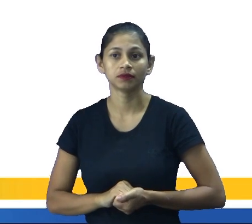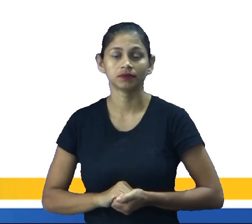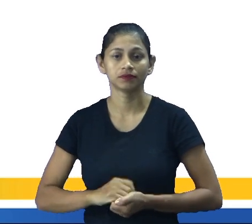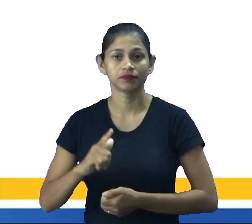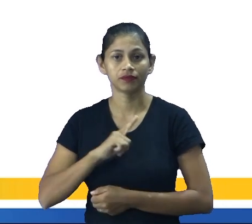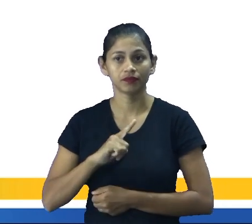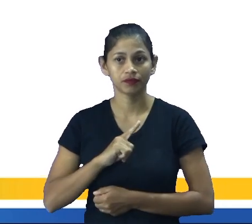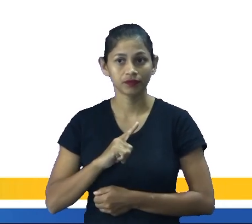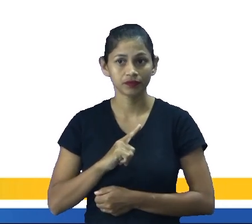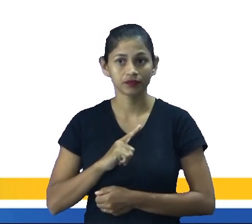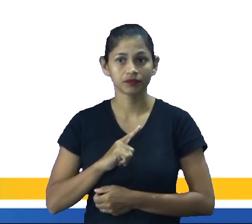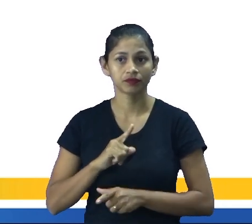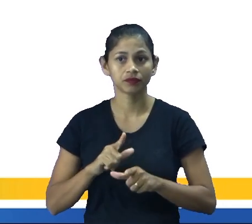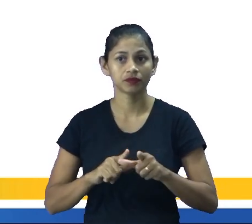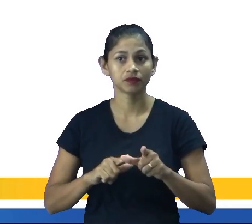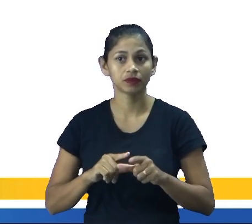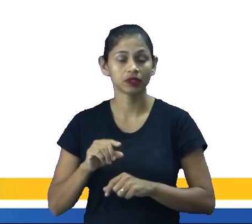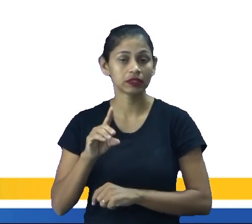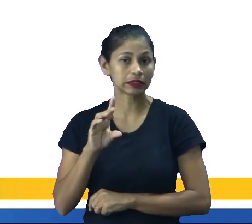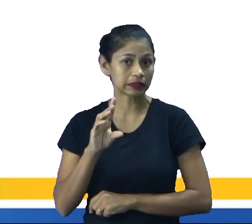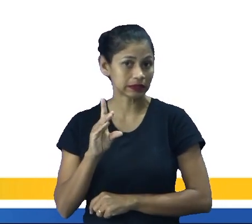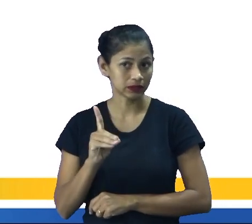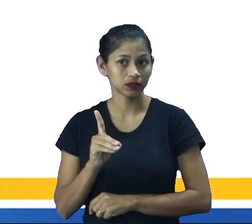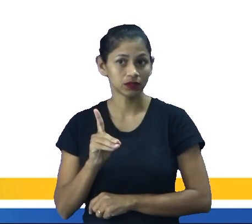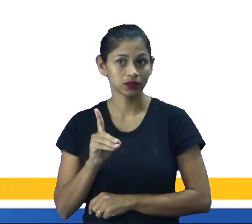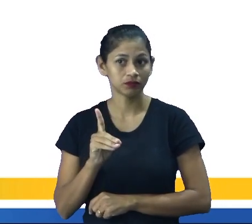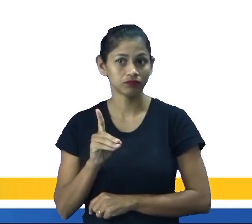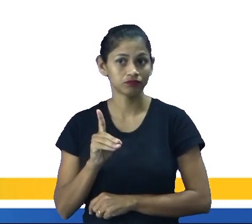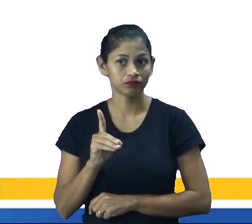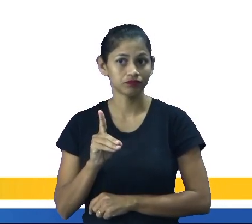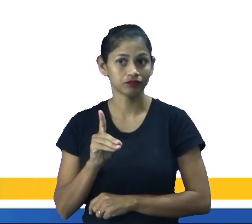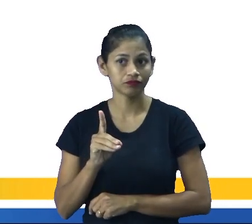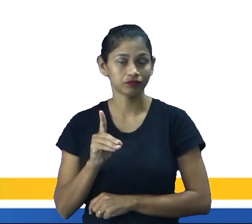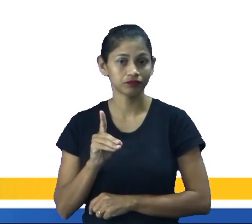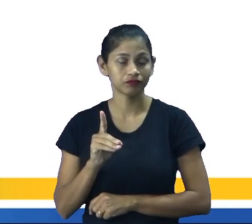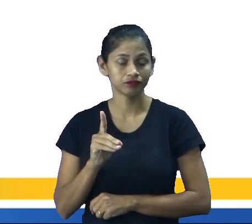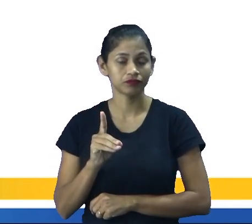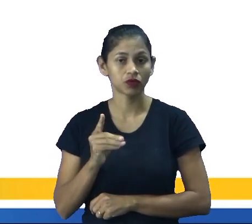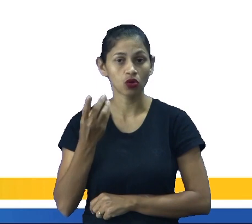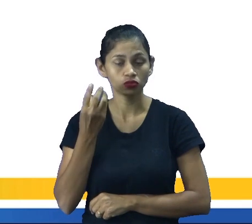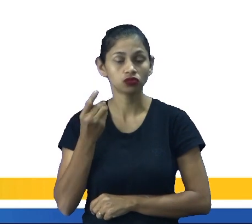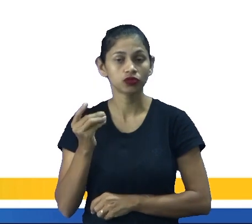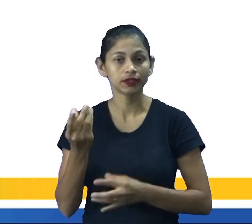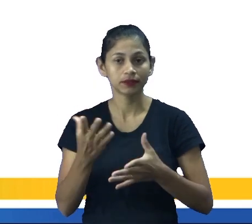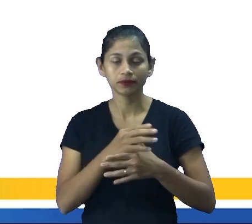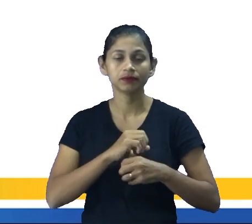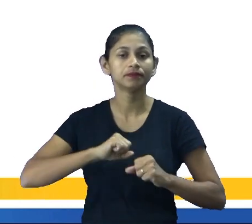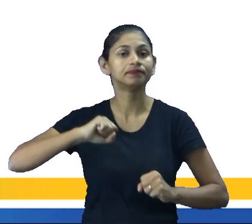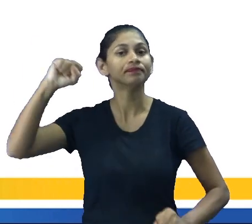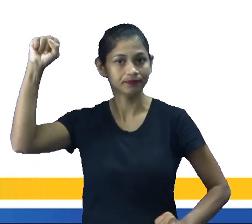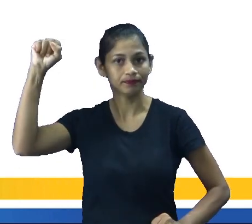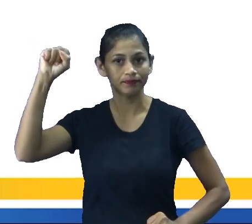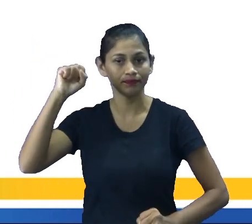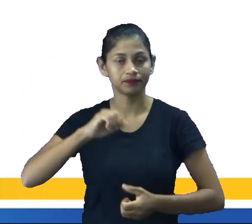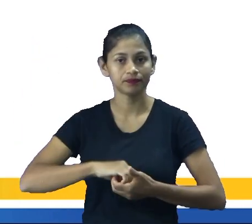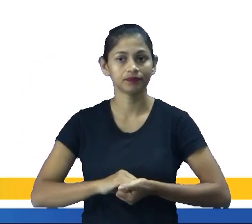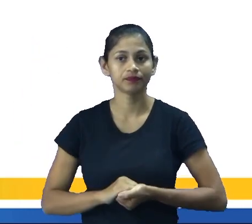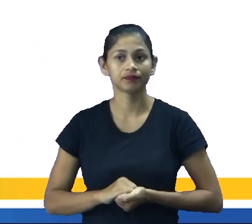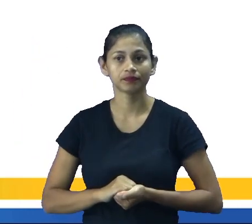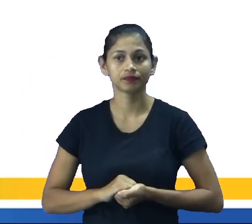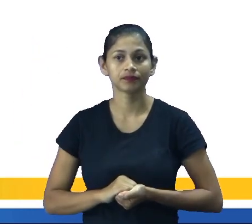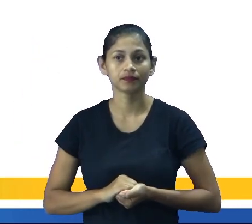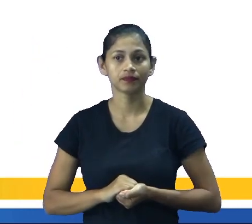Nós temos ali na segunda, letra D, é o Independence Day, dia da independência, né? Quatro de julho e sete de